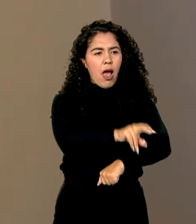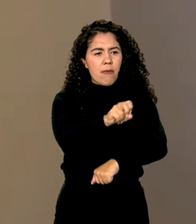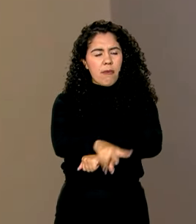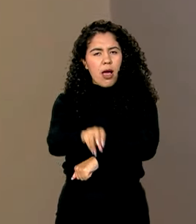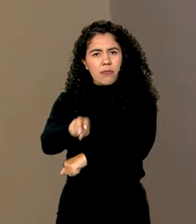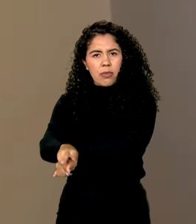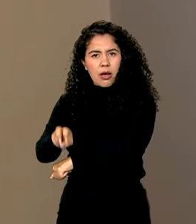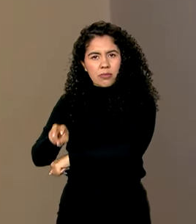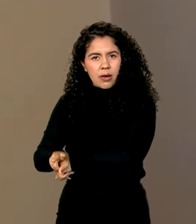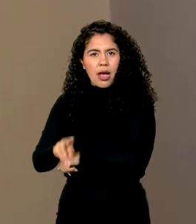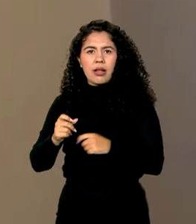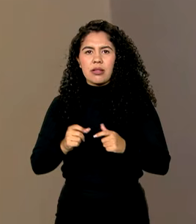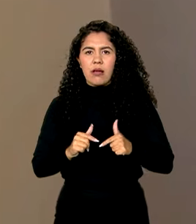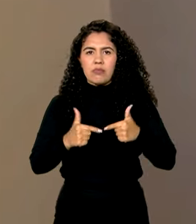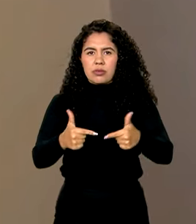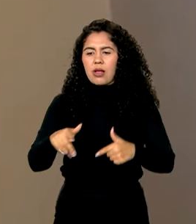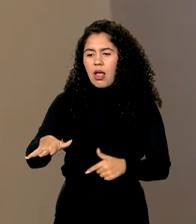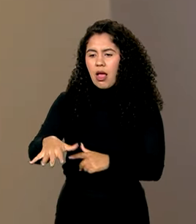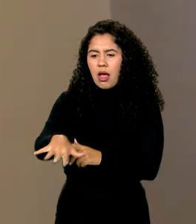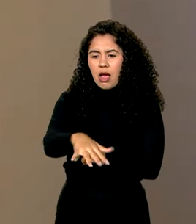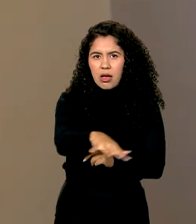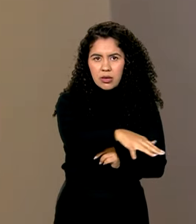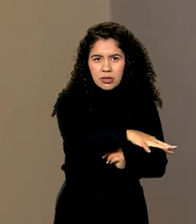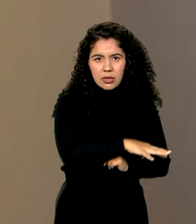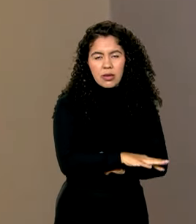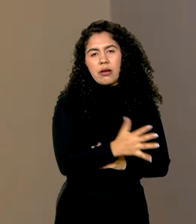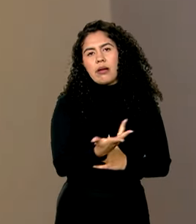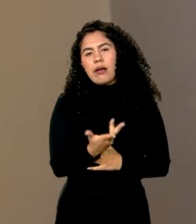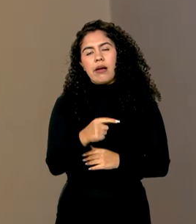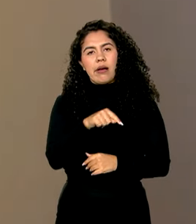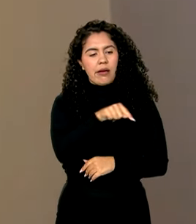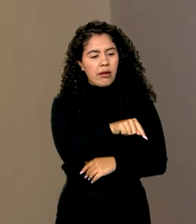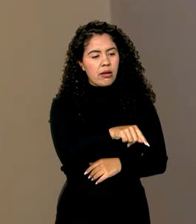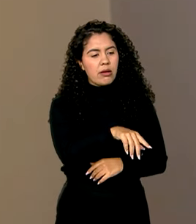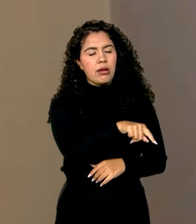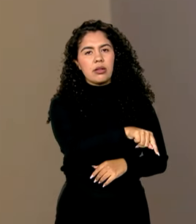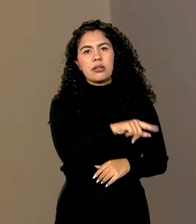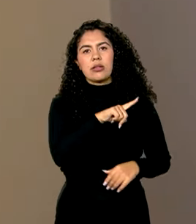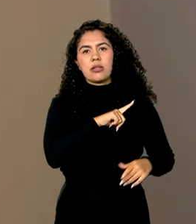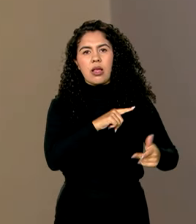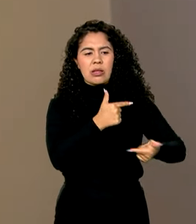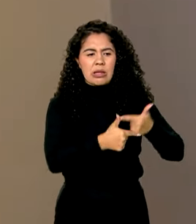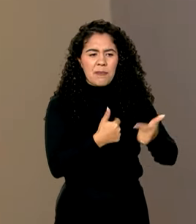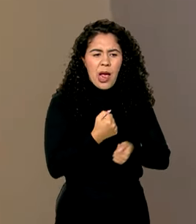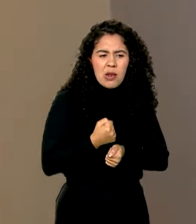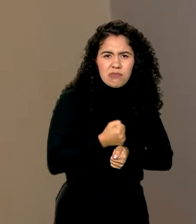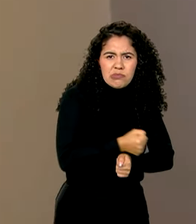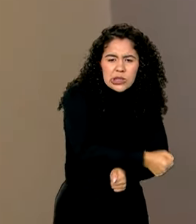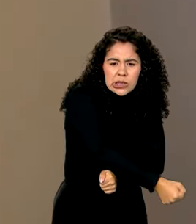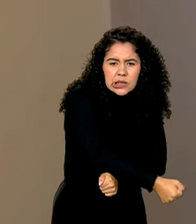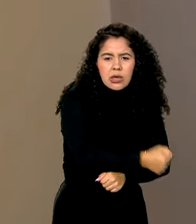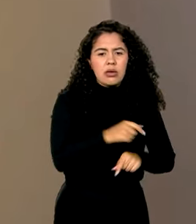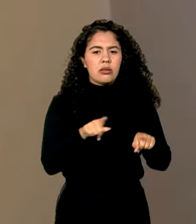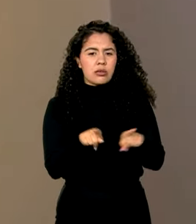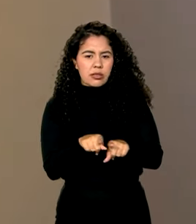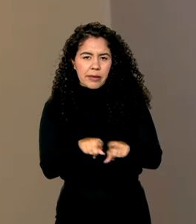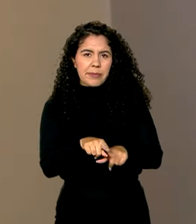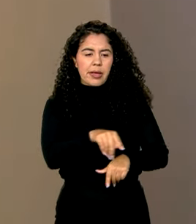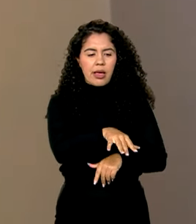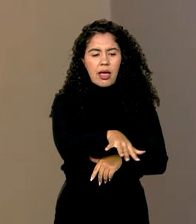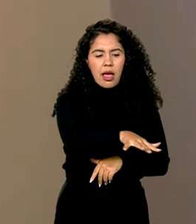diversas atividades, sejam elas atividades onde o rendimento do trabalhador é maior, como também